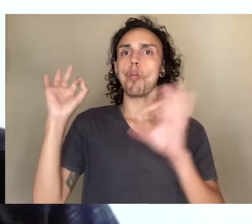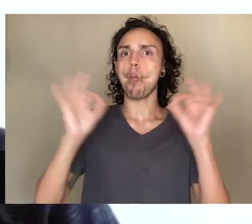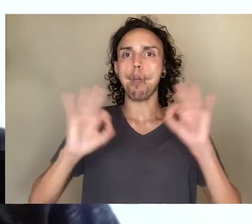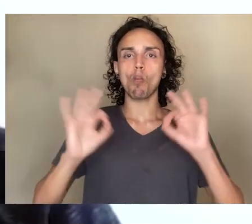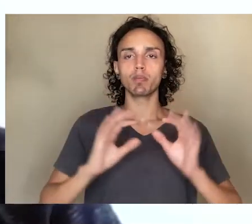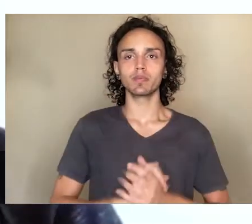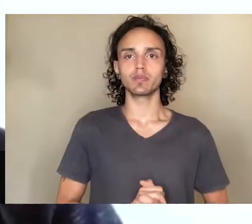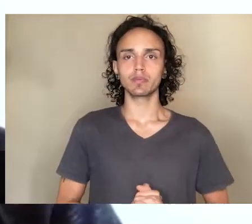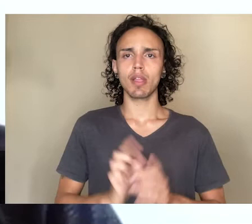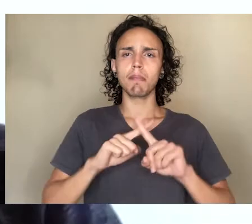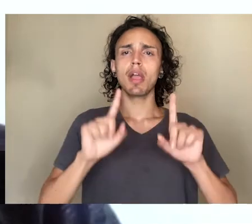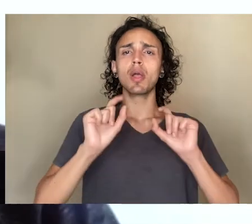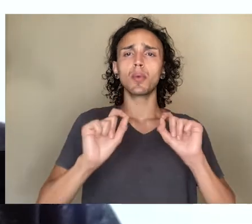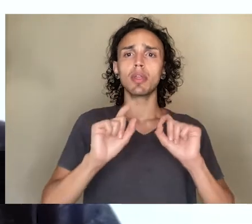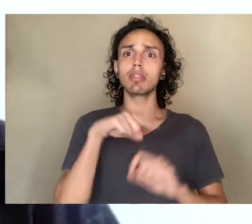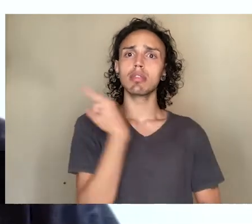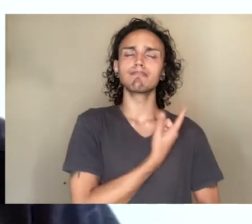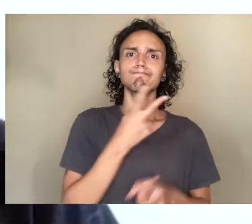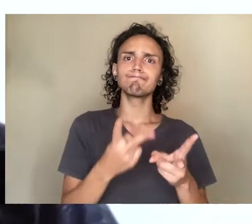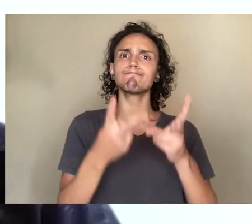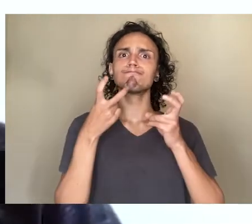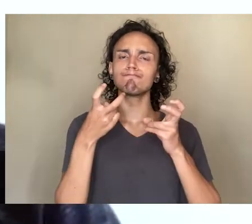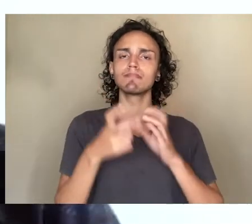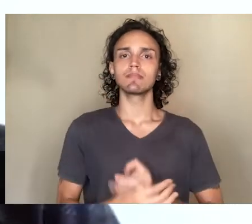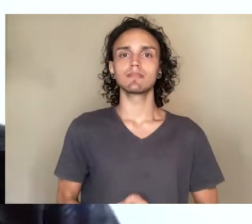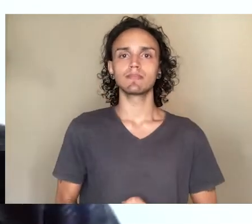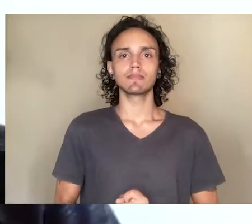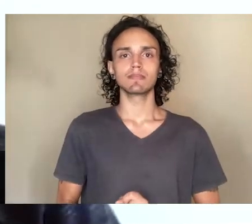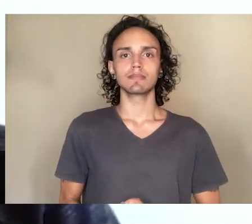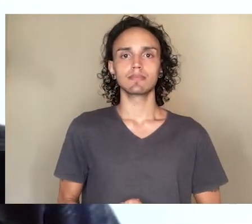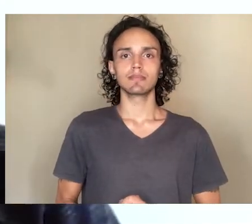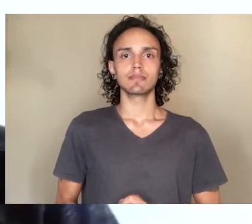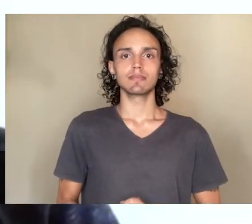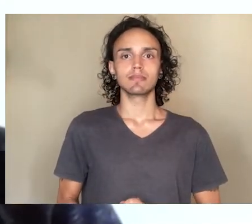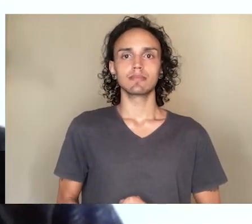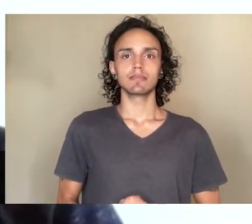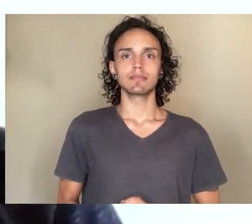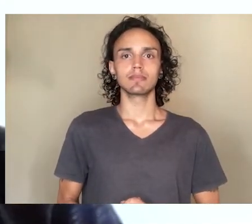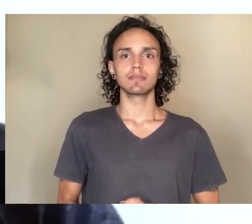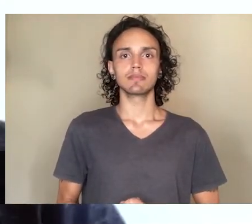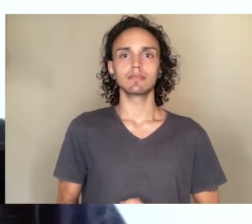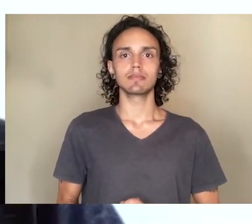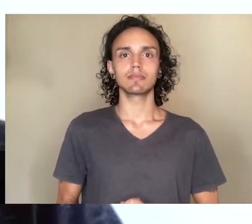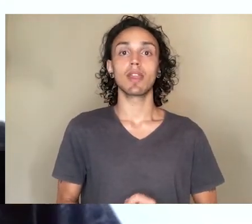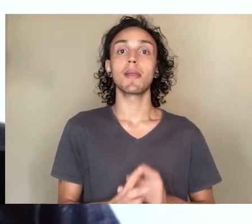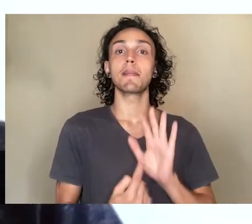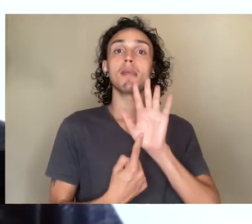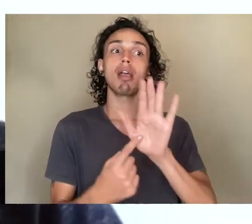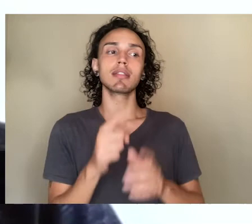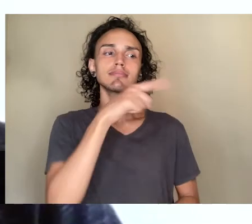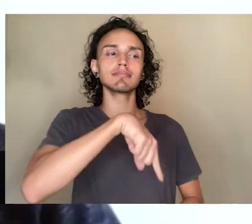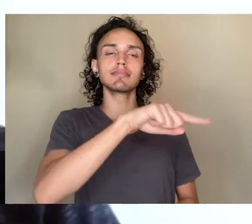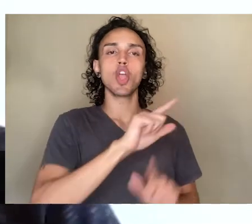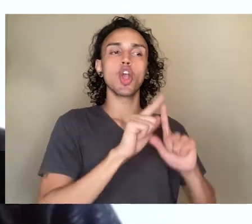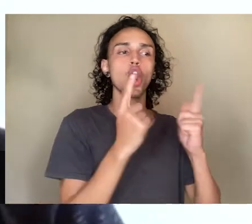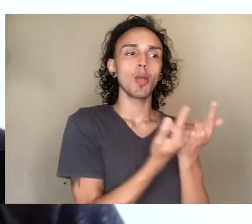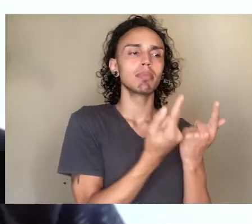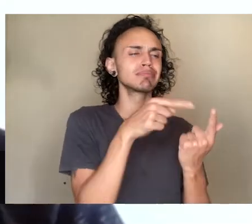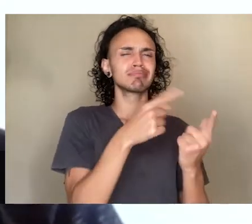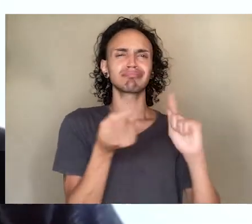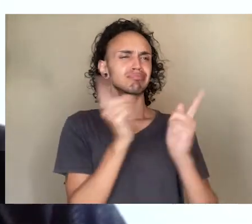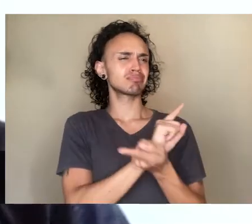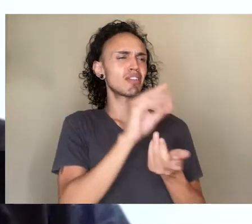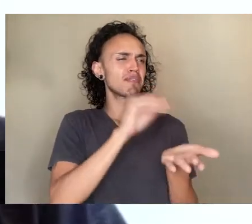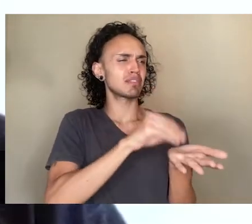o que é muito comum também, que a gente percebeu, é trazer certas contradições dentro da própria comunidade que defendia. Então, eles